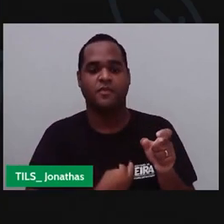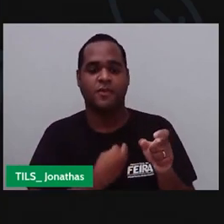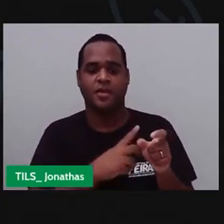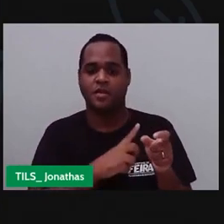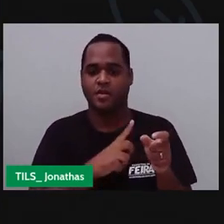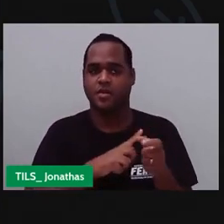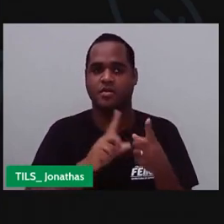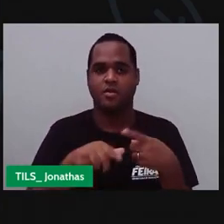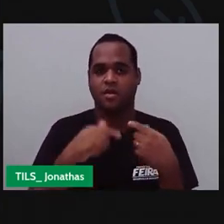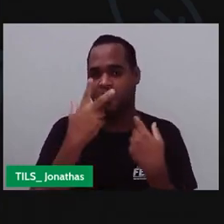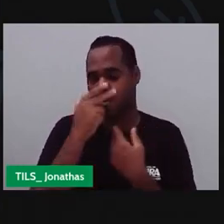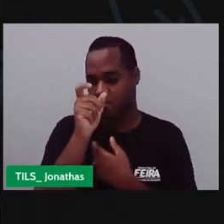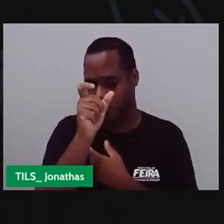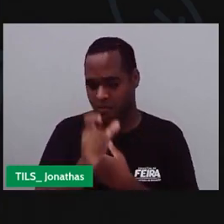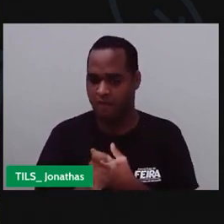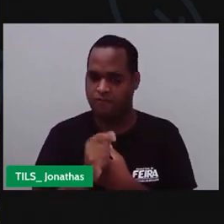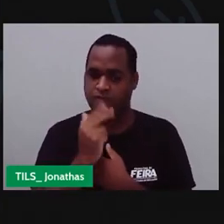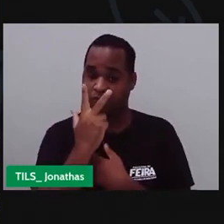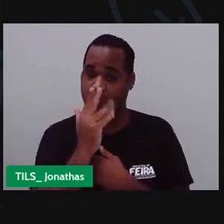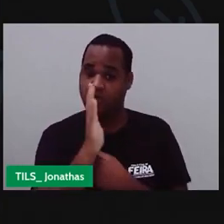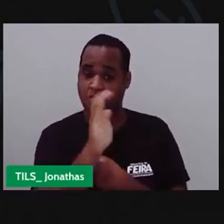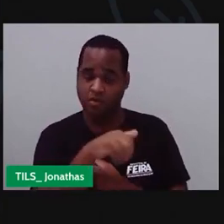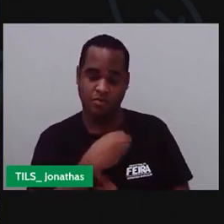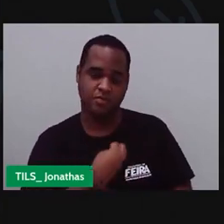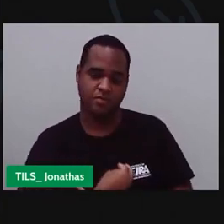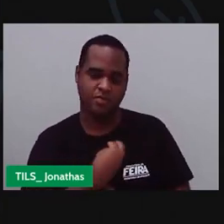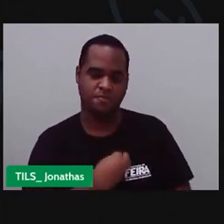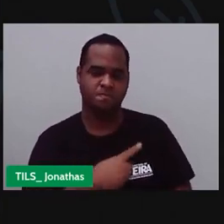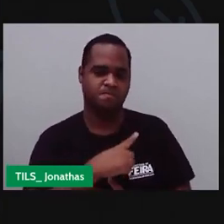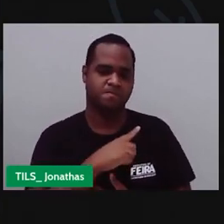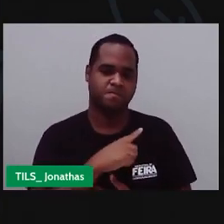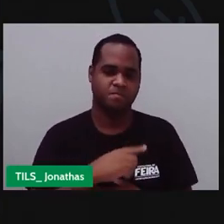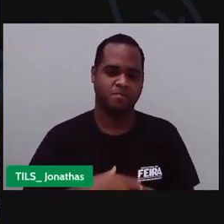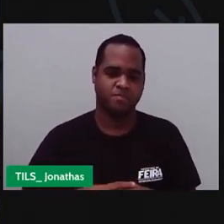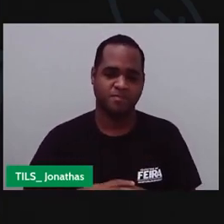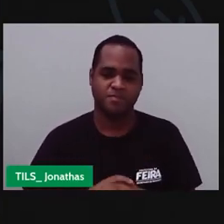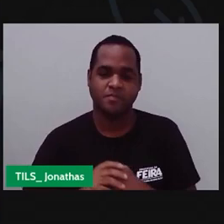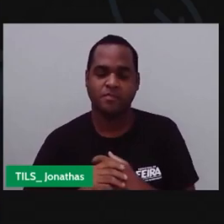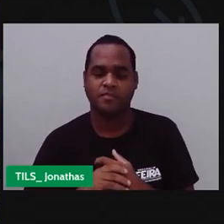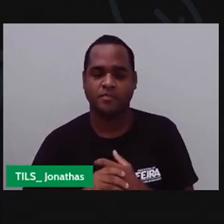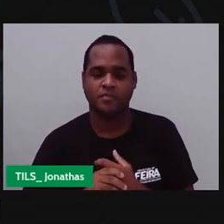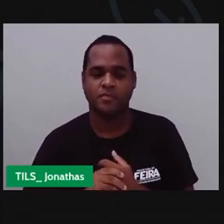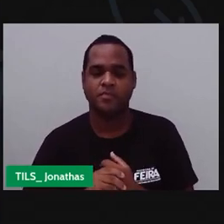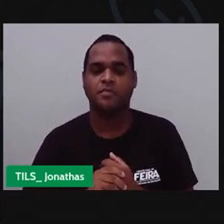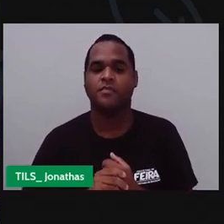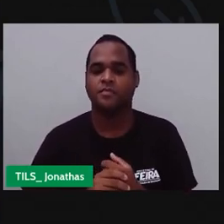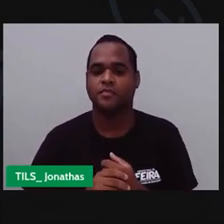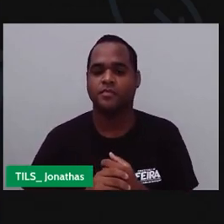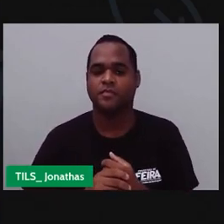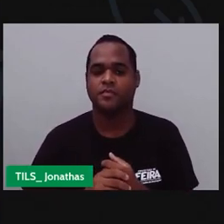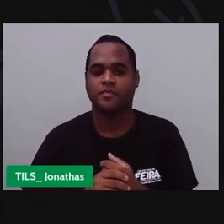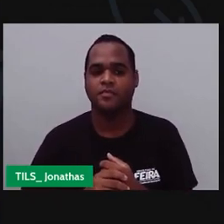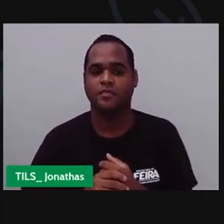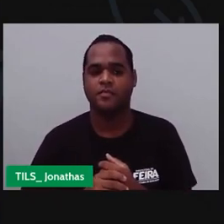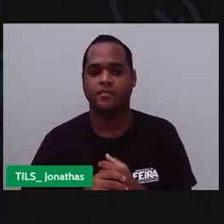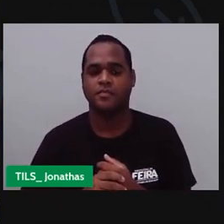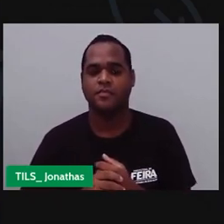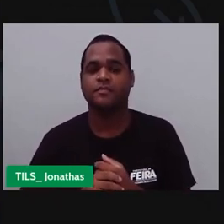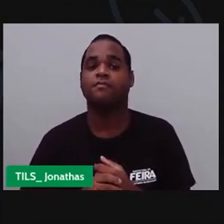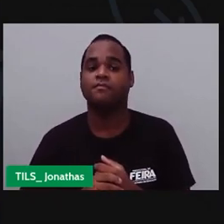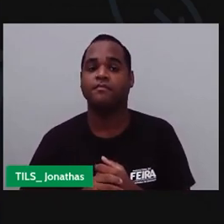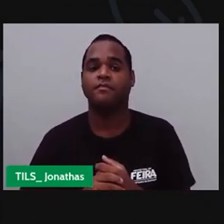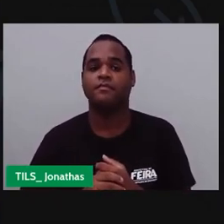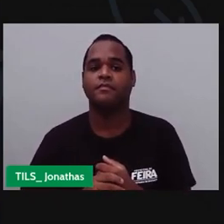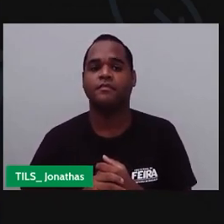características De personalidade Nas diferenças Em que a gente Observa Nos lugares Nos